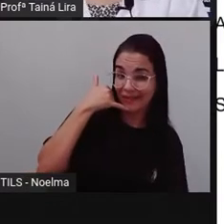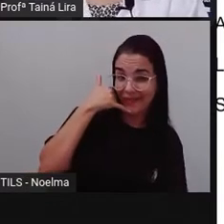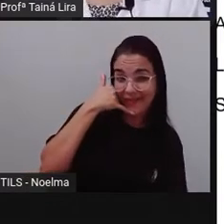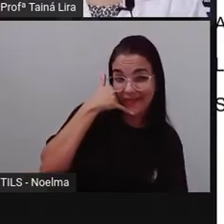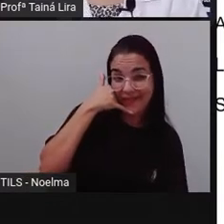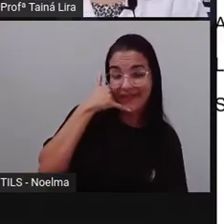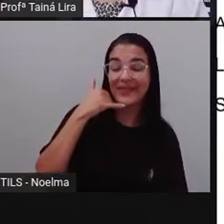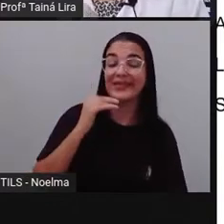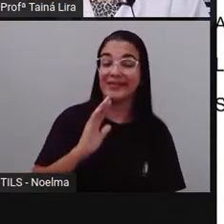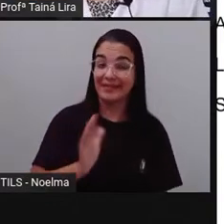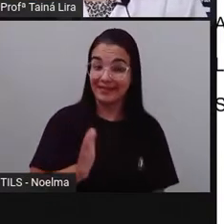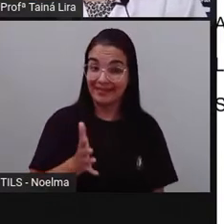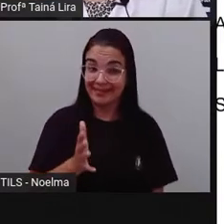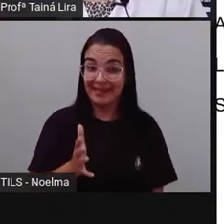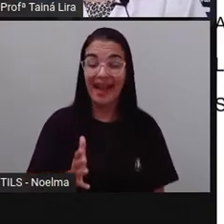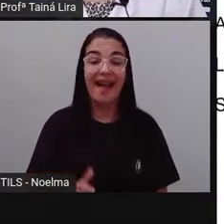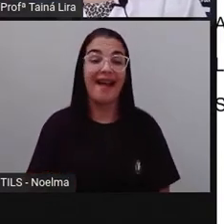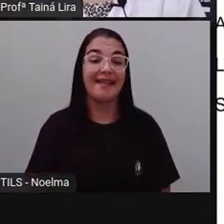tá bom?